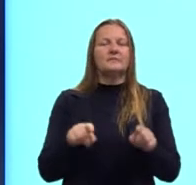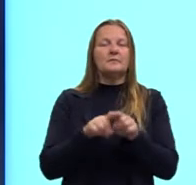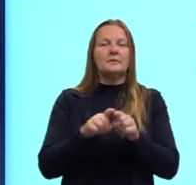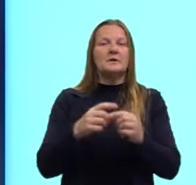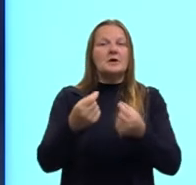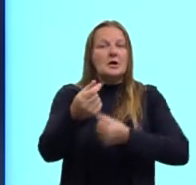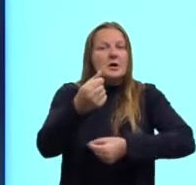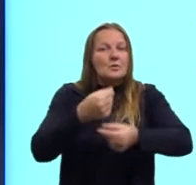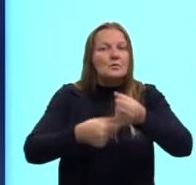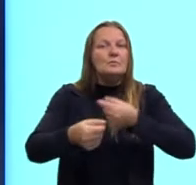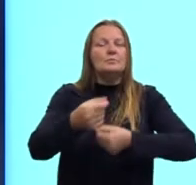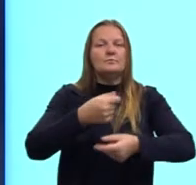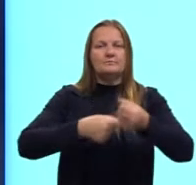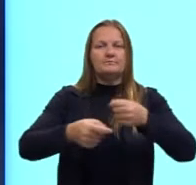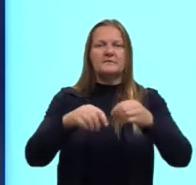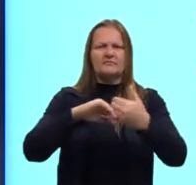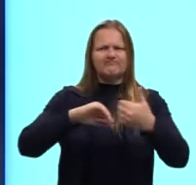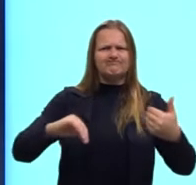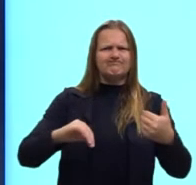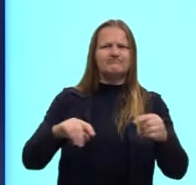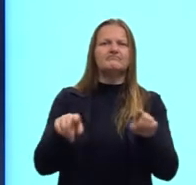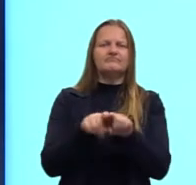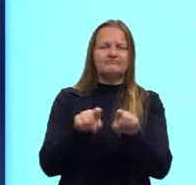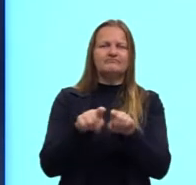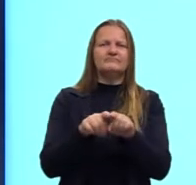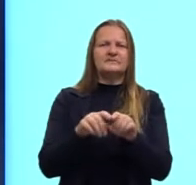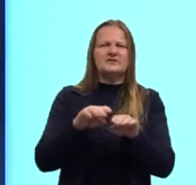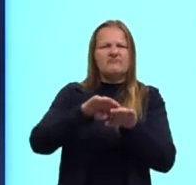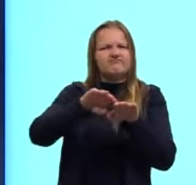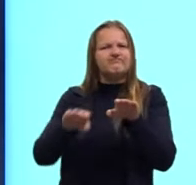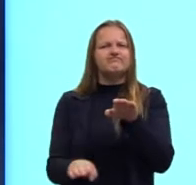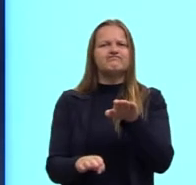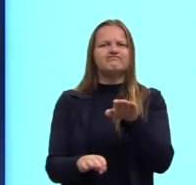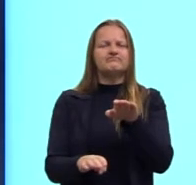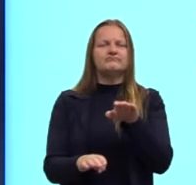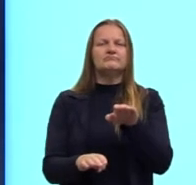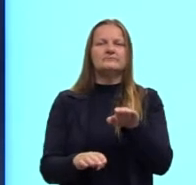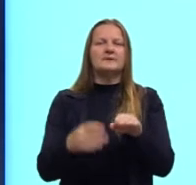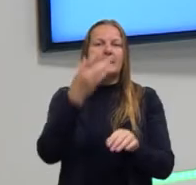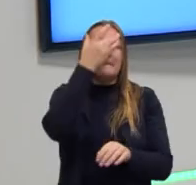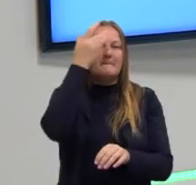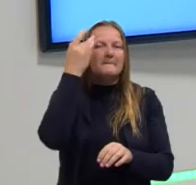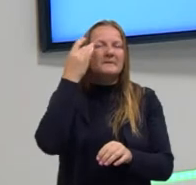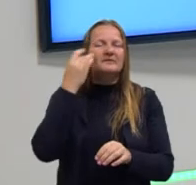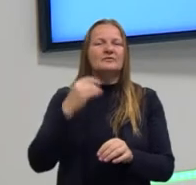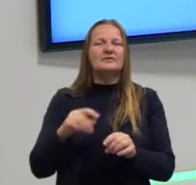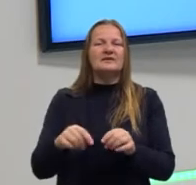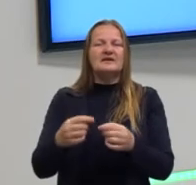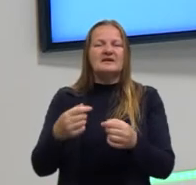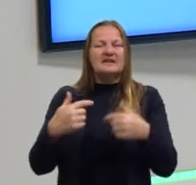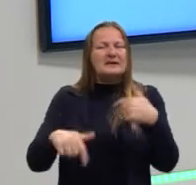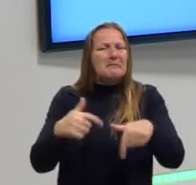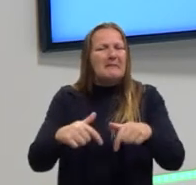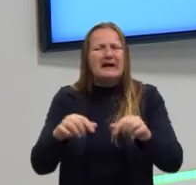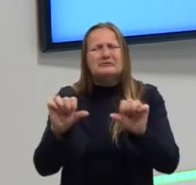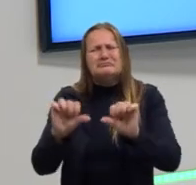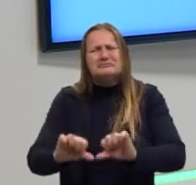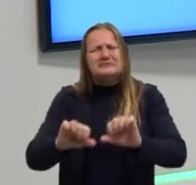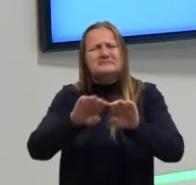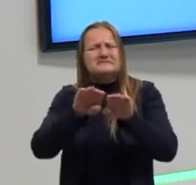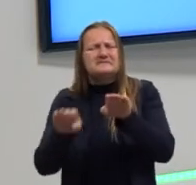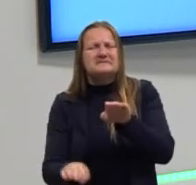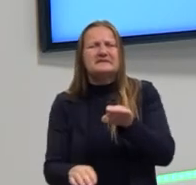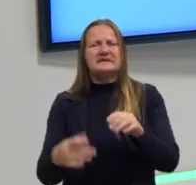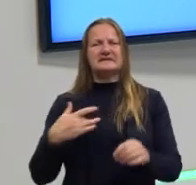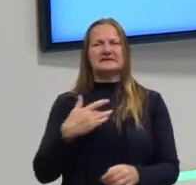econômicos, essa segregação excluía as pessoas e deixava elas com empregos piores, serviços piores